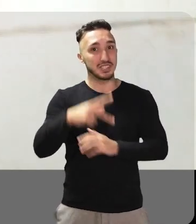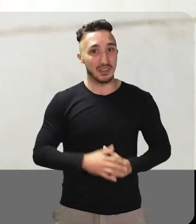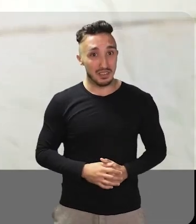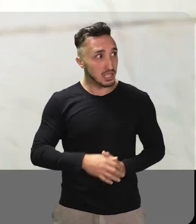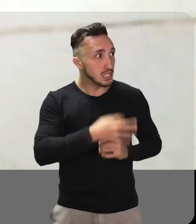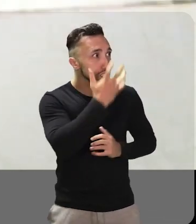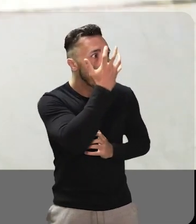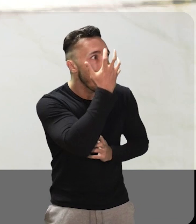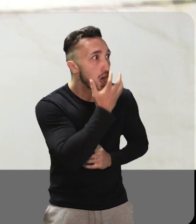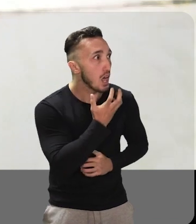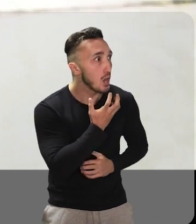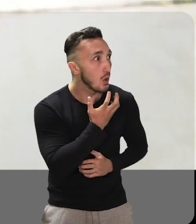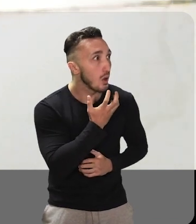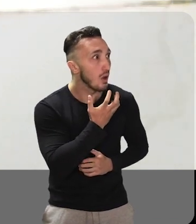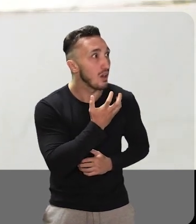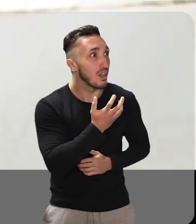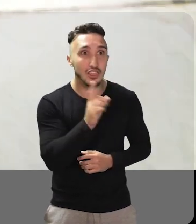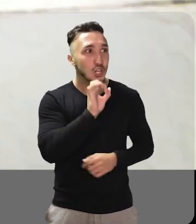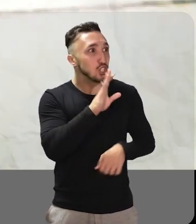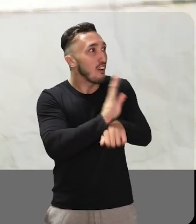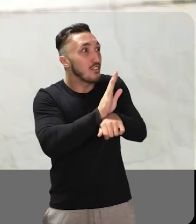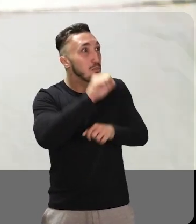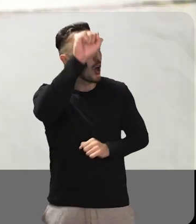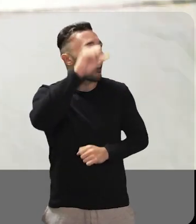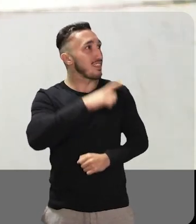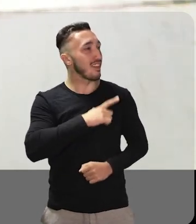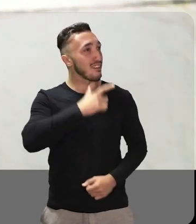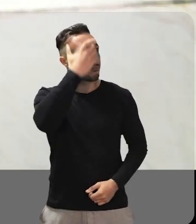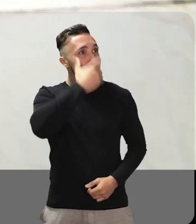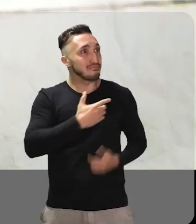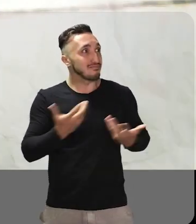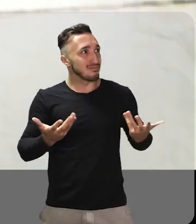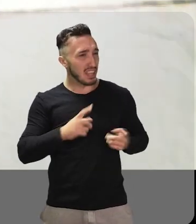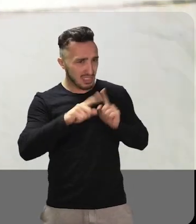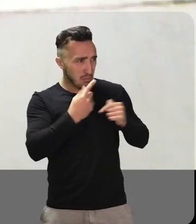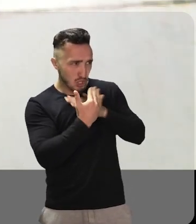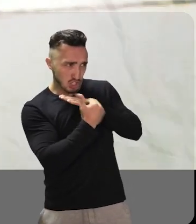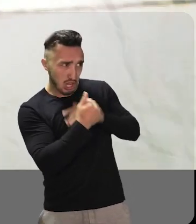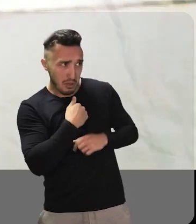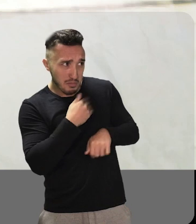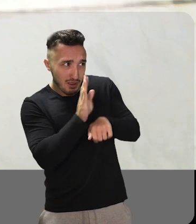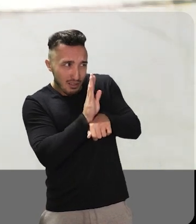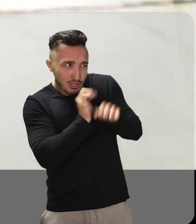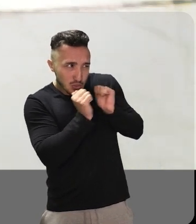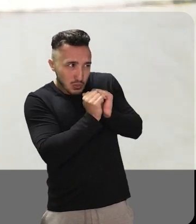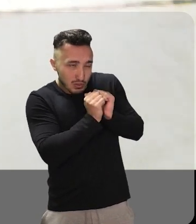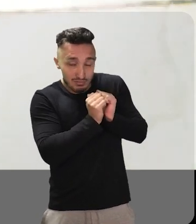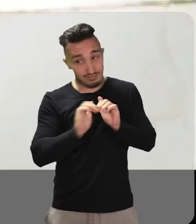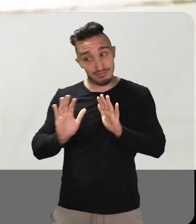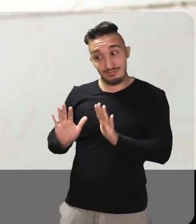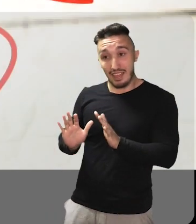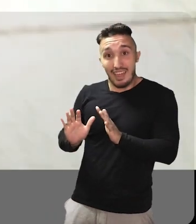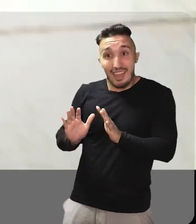direito seu! É mesmo! Nem só de filme de herói se vive um homem! Depois me chamou pra assistir